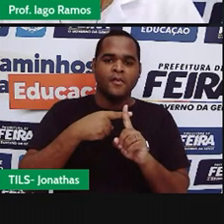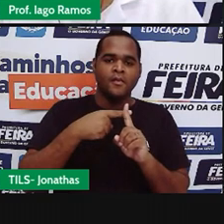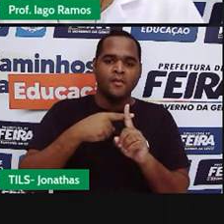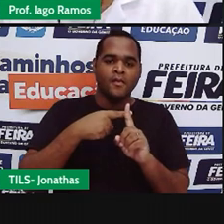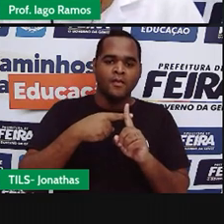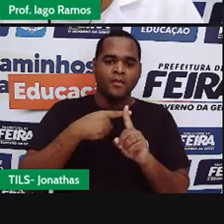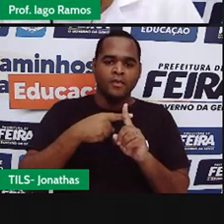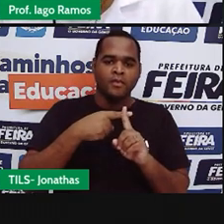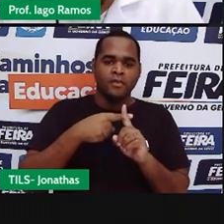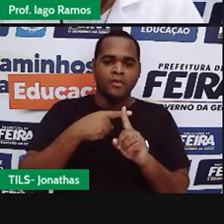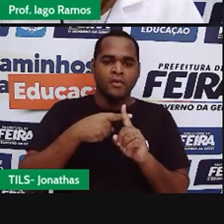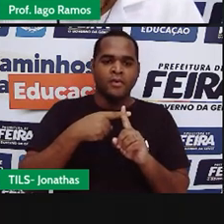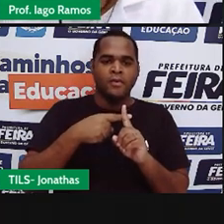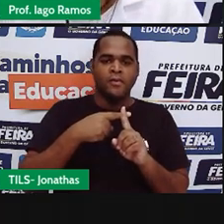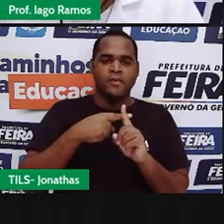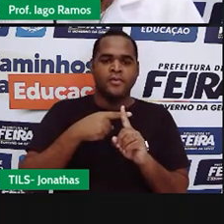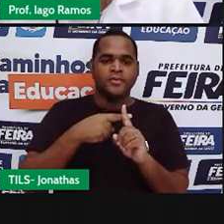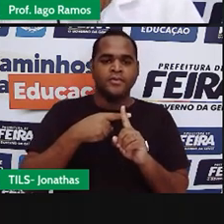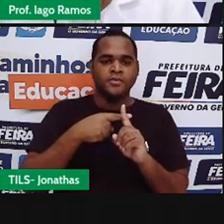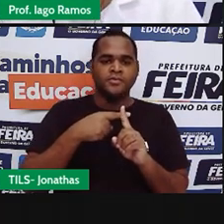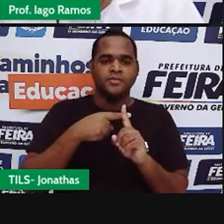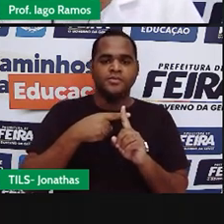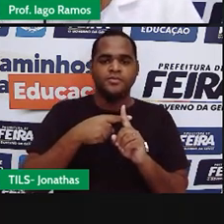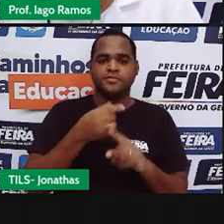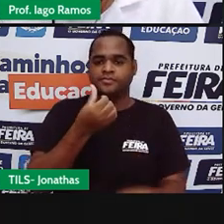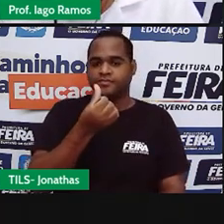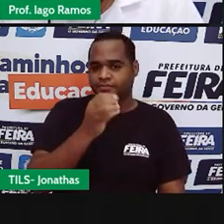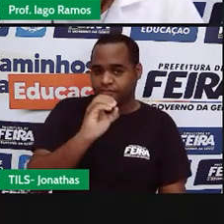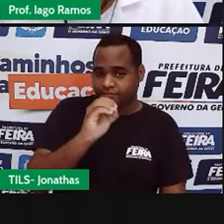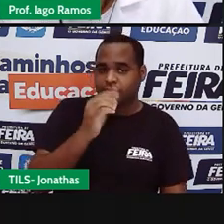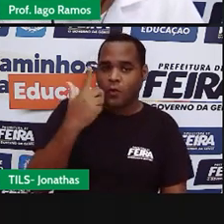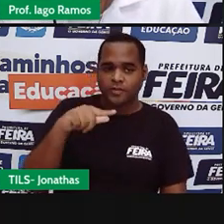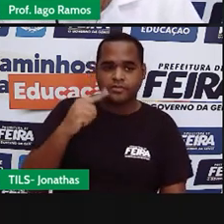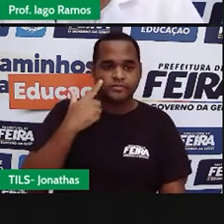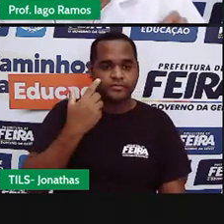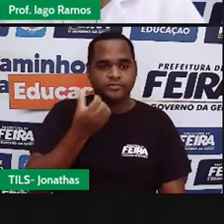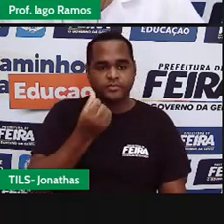mais 60, de novo.